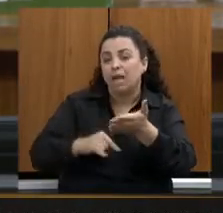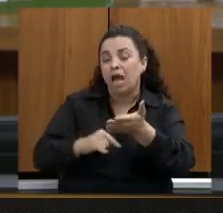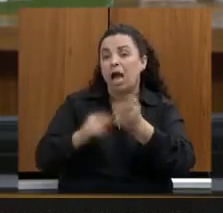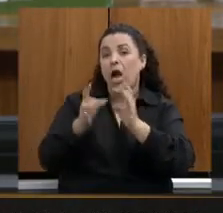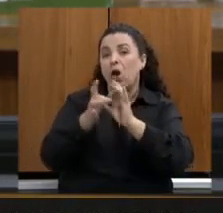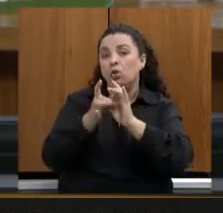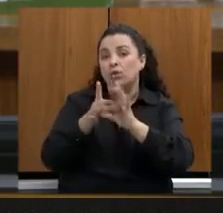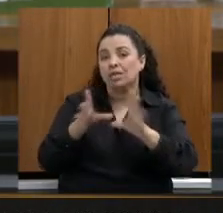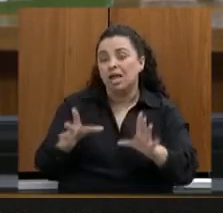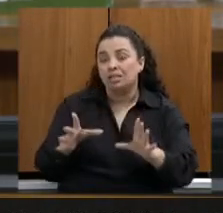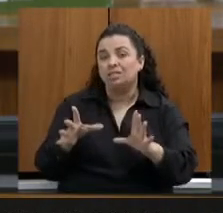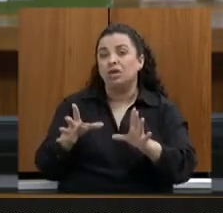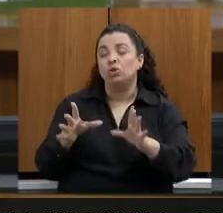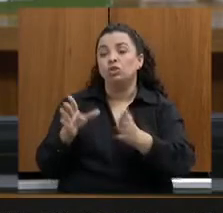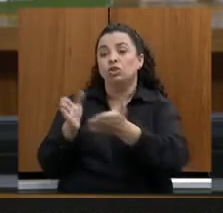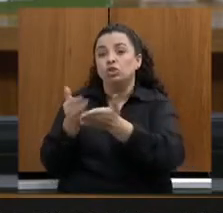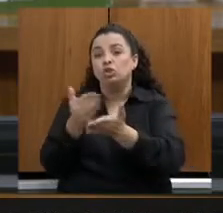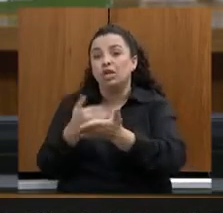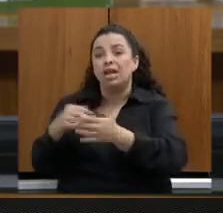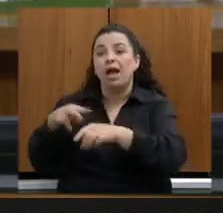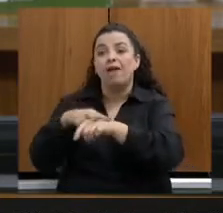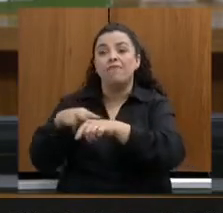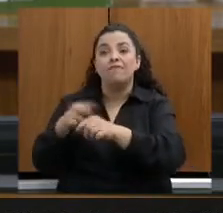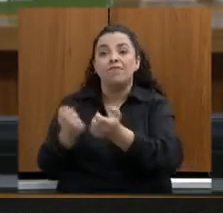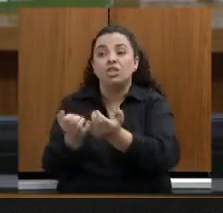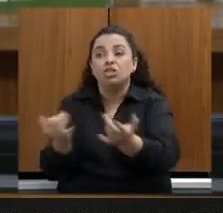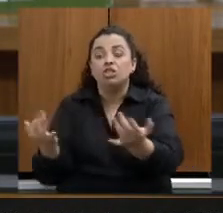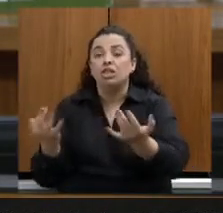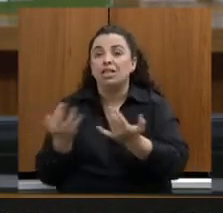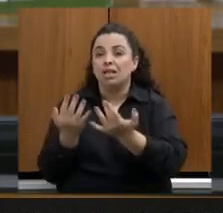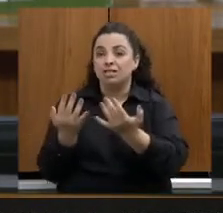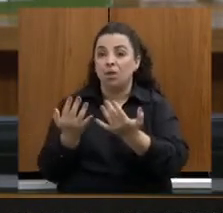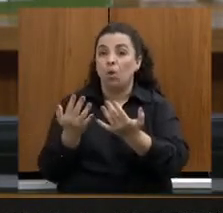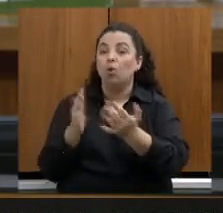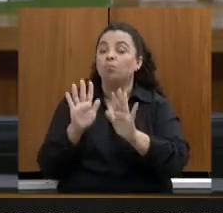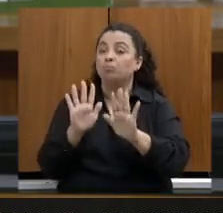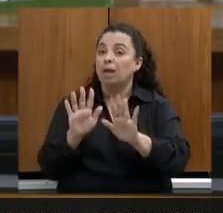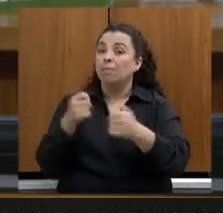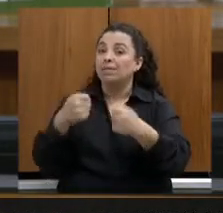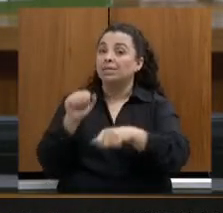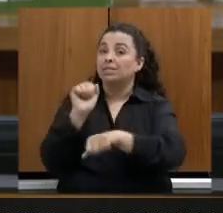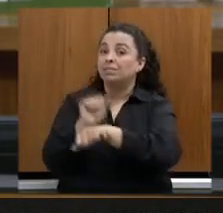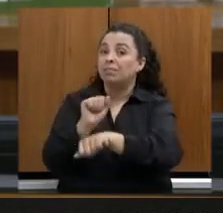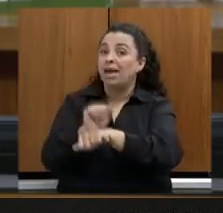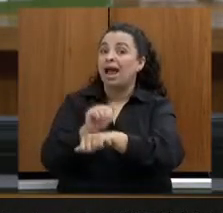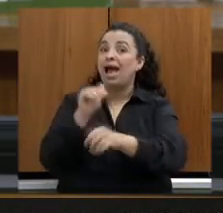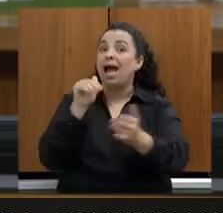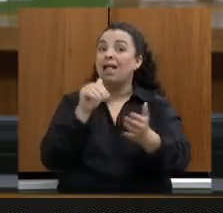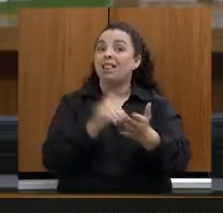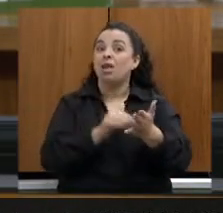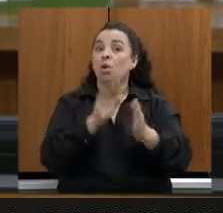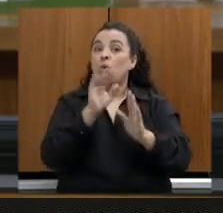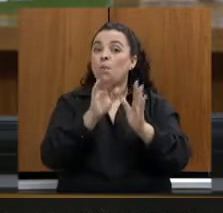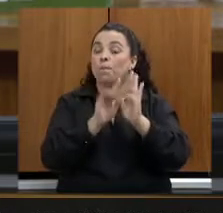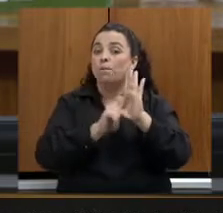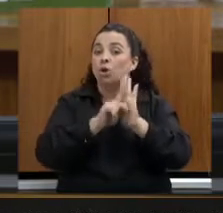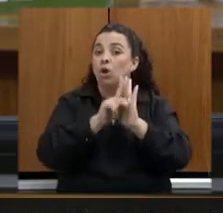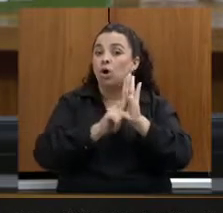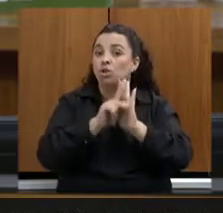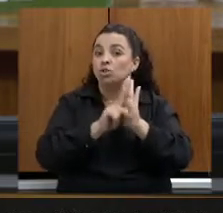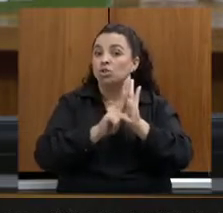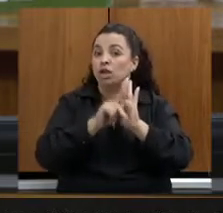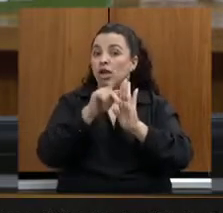vegetação, até que o projeto seja enviado ao conselho, seja apreciado o projeto,